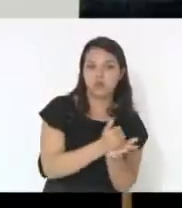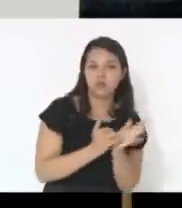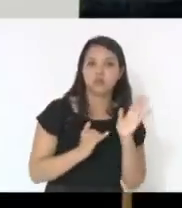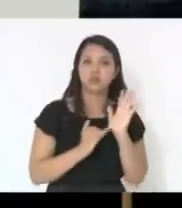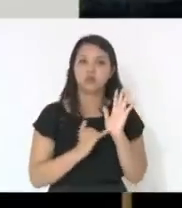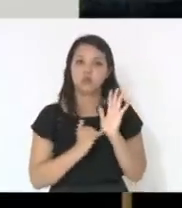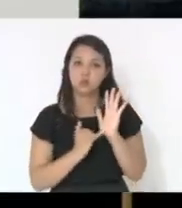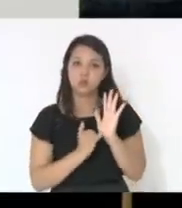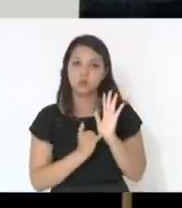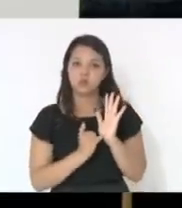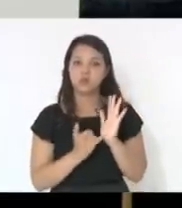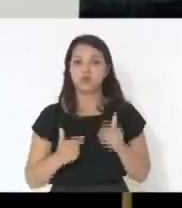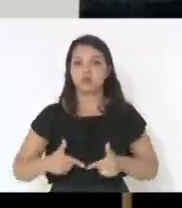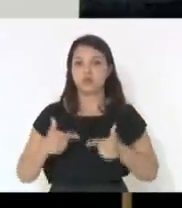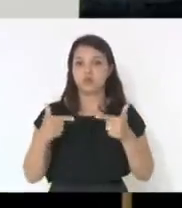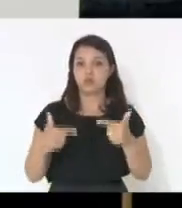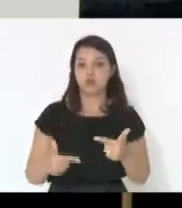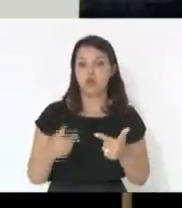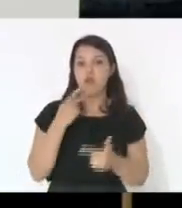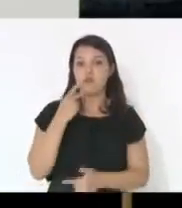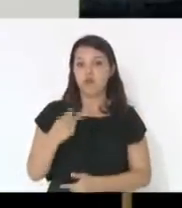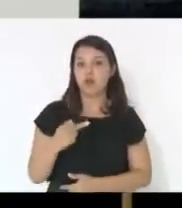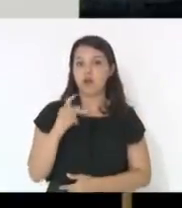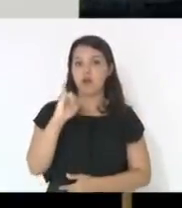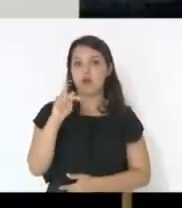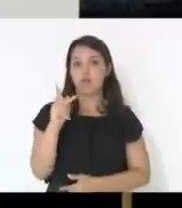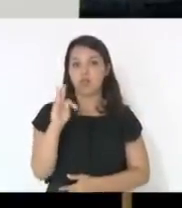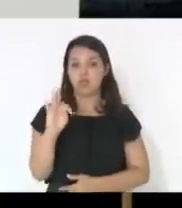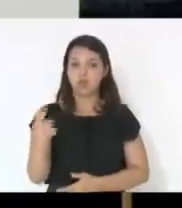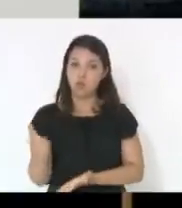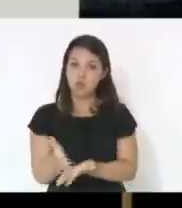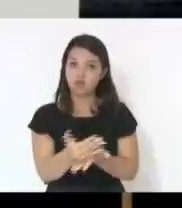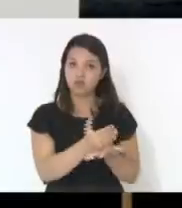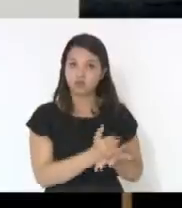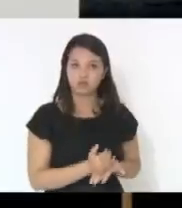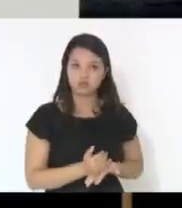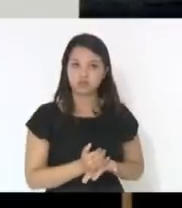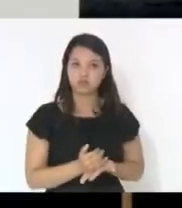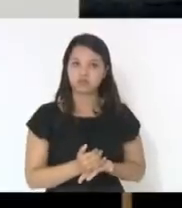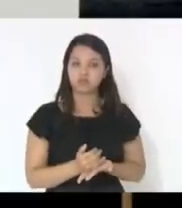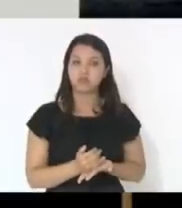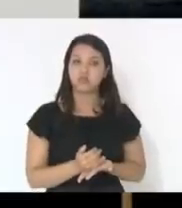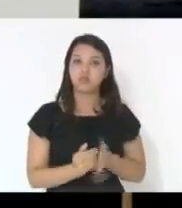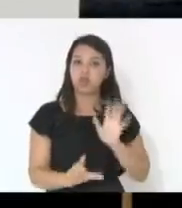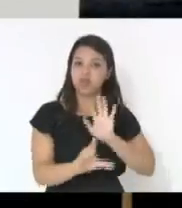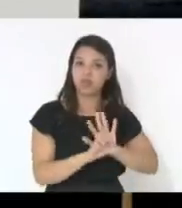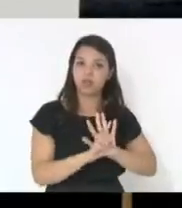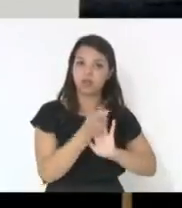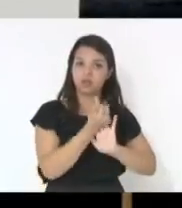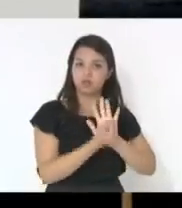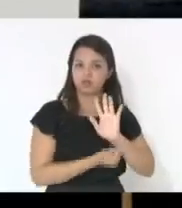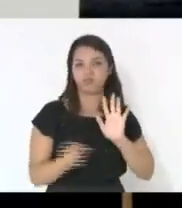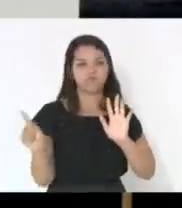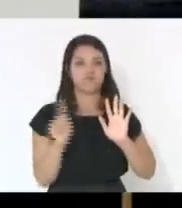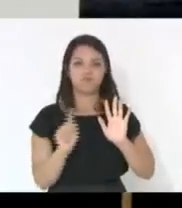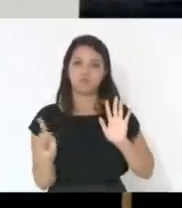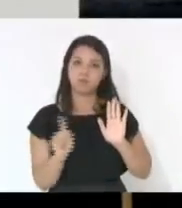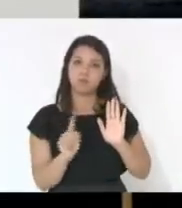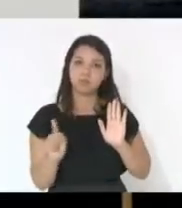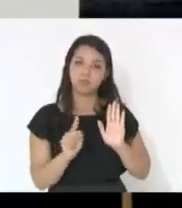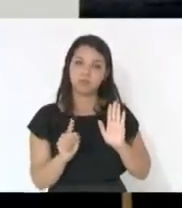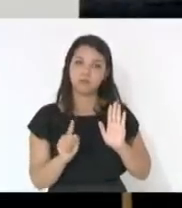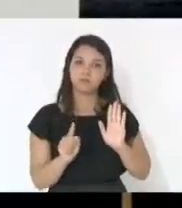quando o parlamento diz que o IPTU vai ser recolhido até... Isso, então, não é lei orçamentária, está longe de ser lei orçamentária.